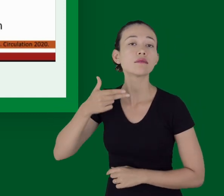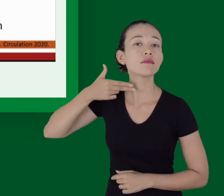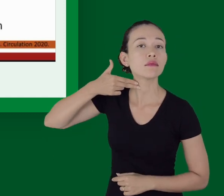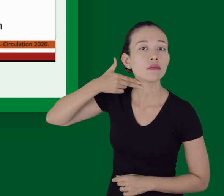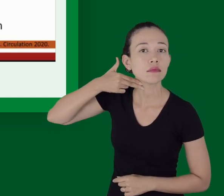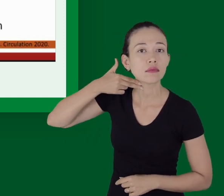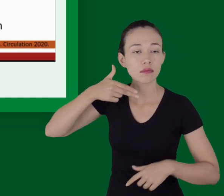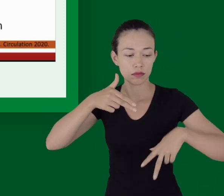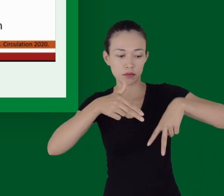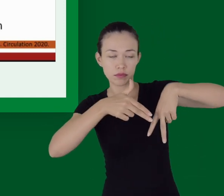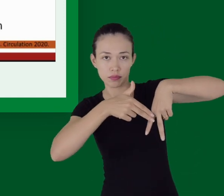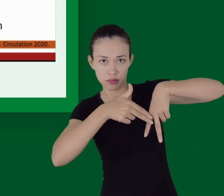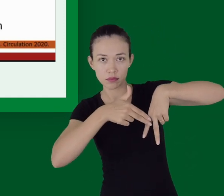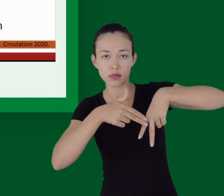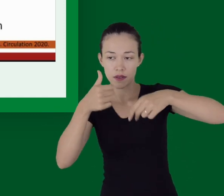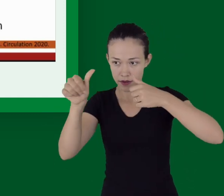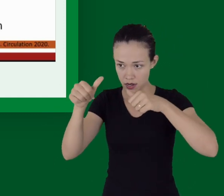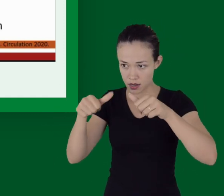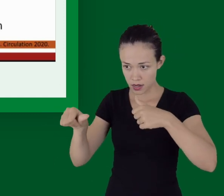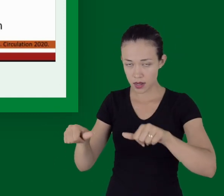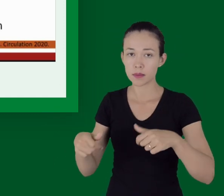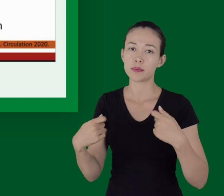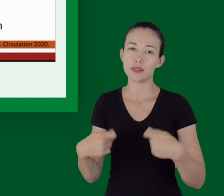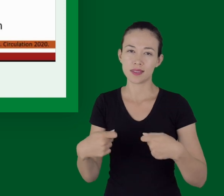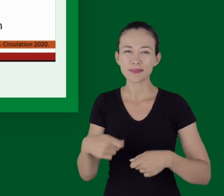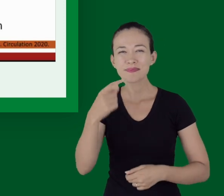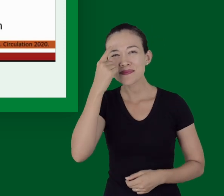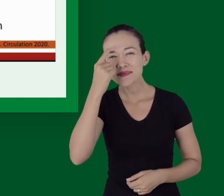Aquela música Stay Alive tem uma